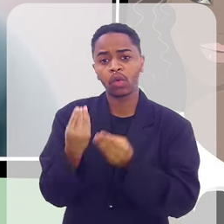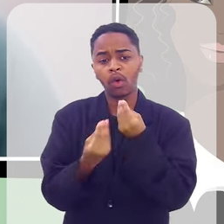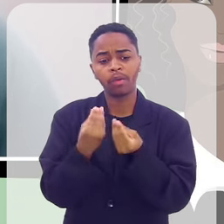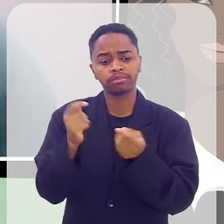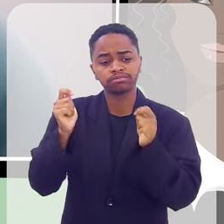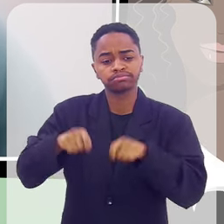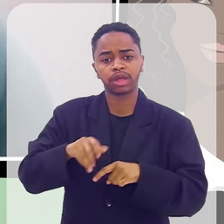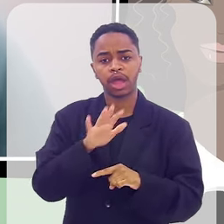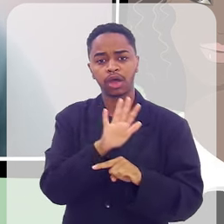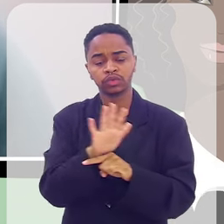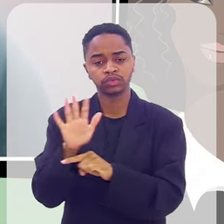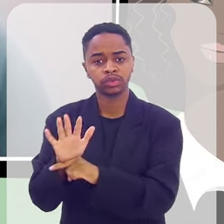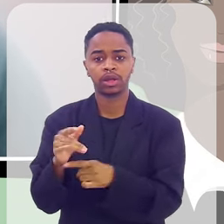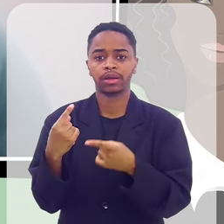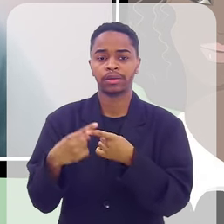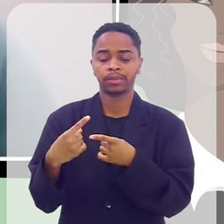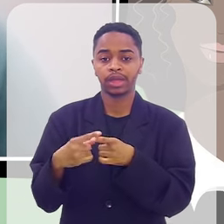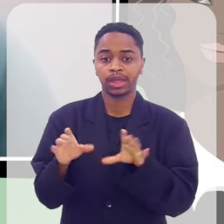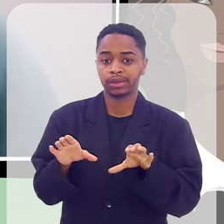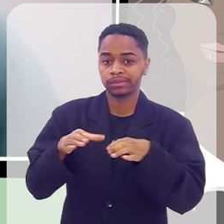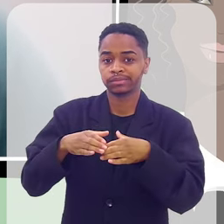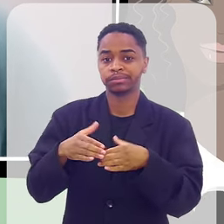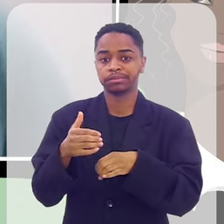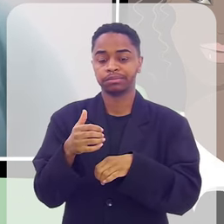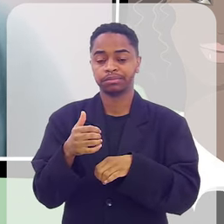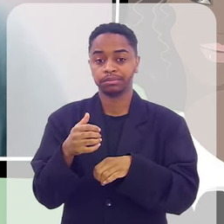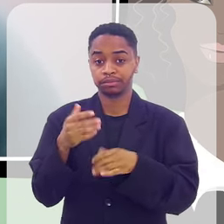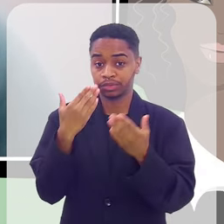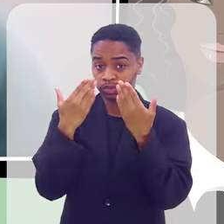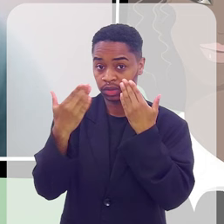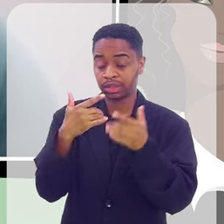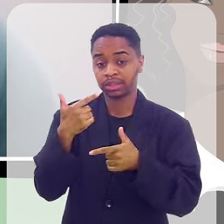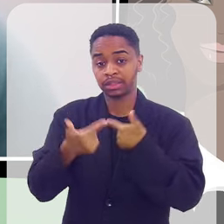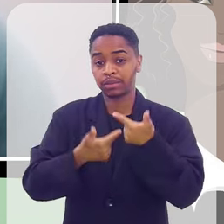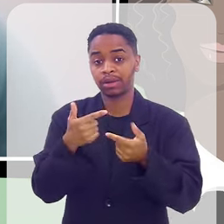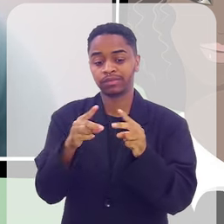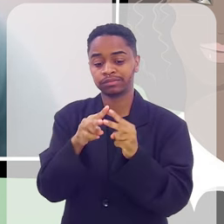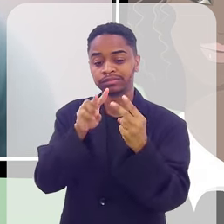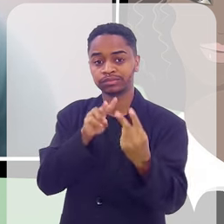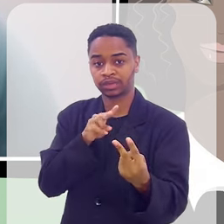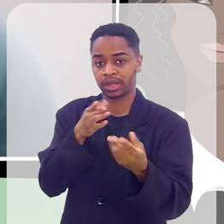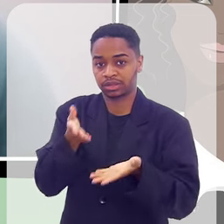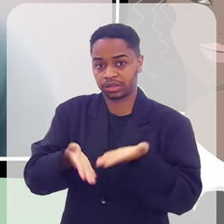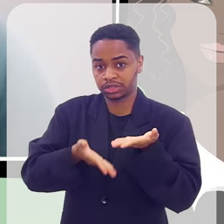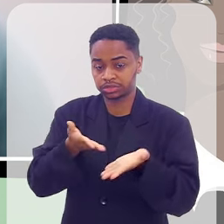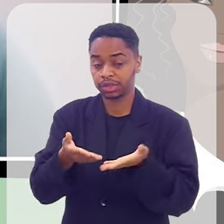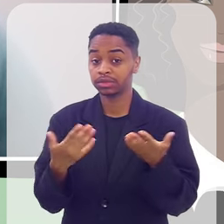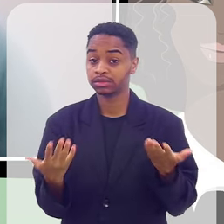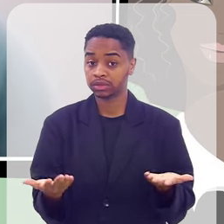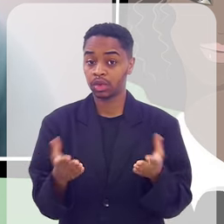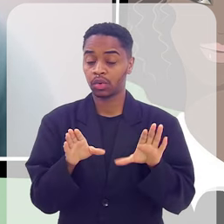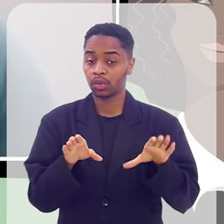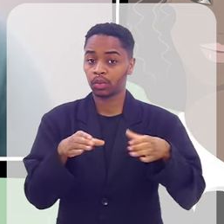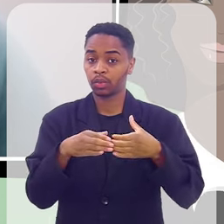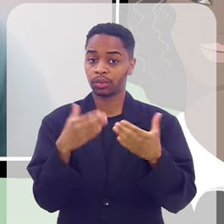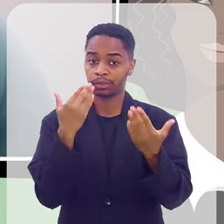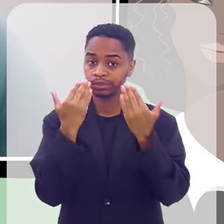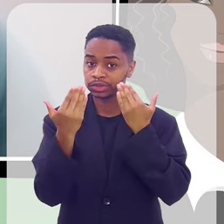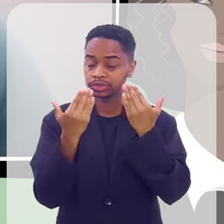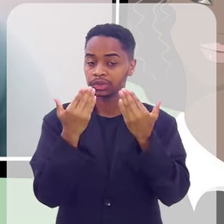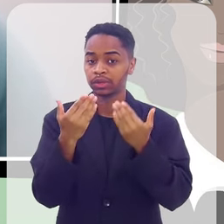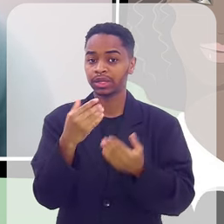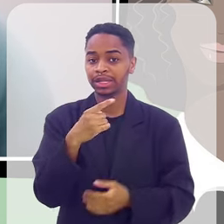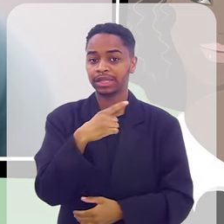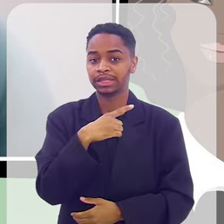podem contribuir de alguma forma, porque a equipe de psicologia trabalha 100% online nos atendimentos. Então, a equipe de psicologia